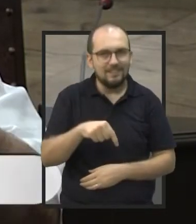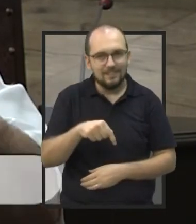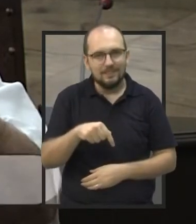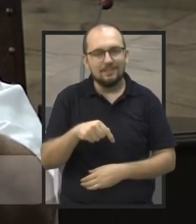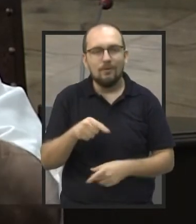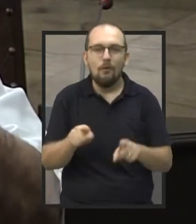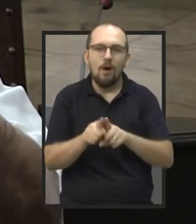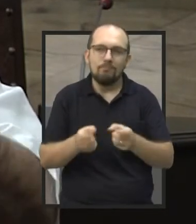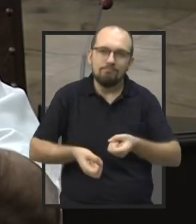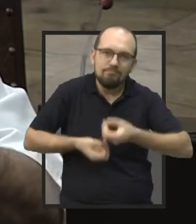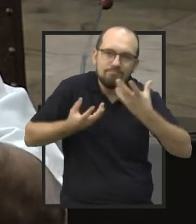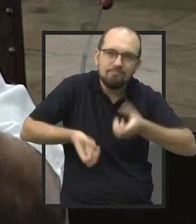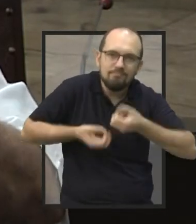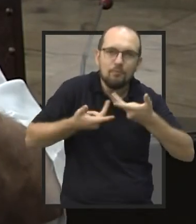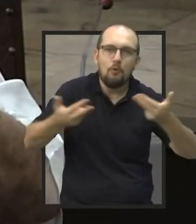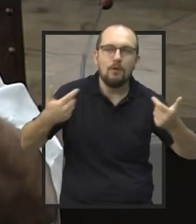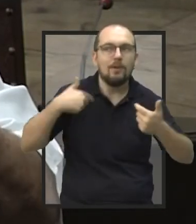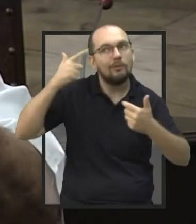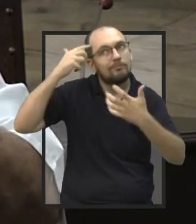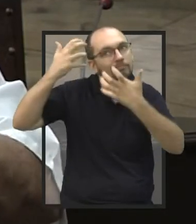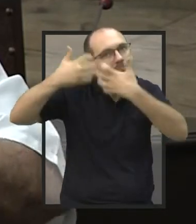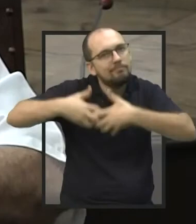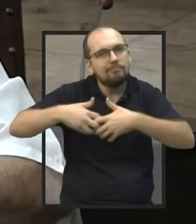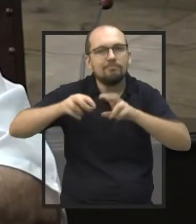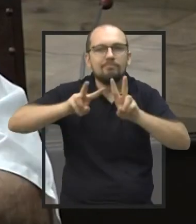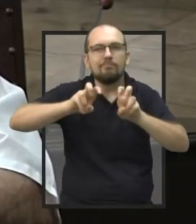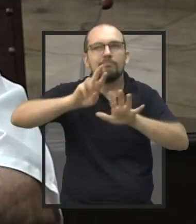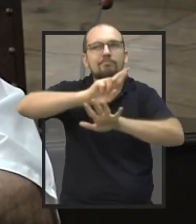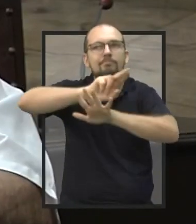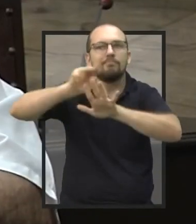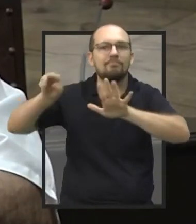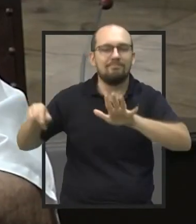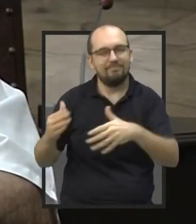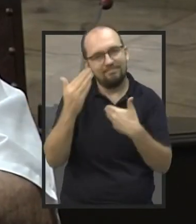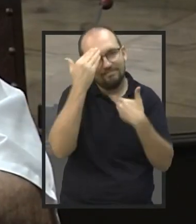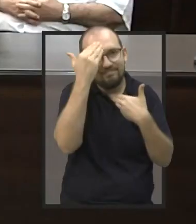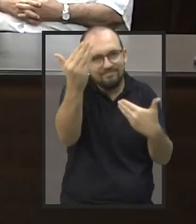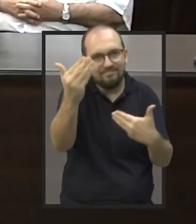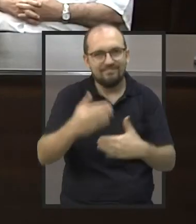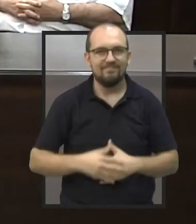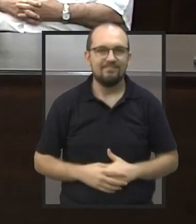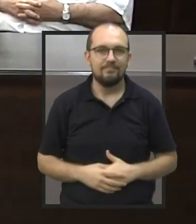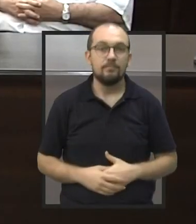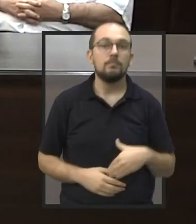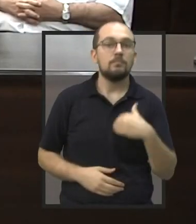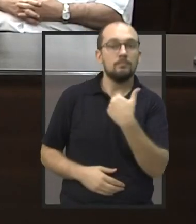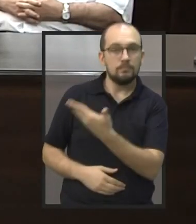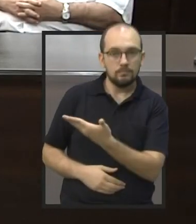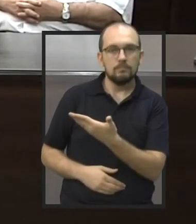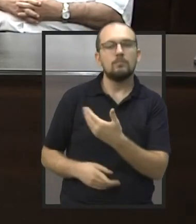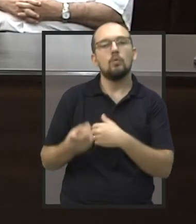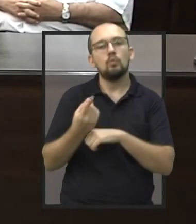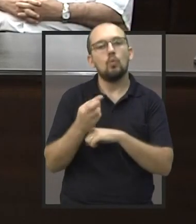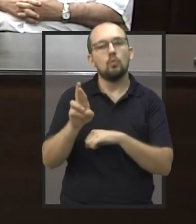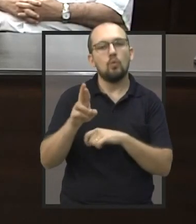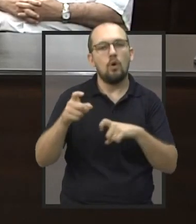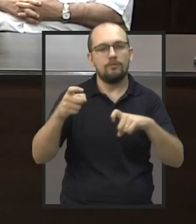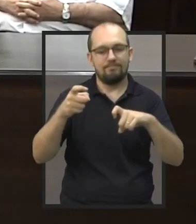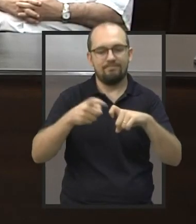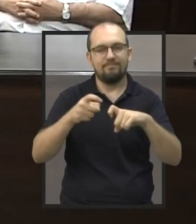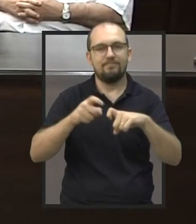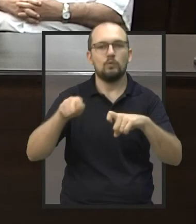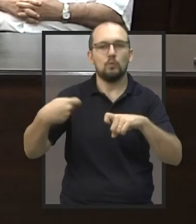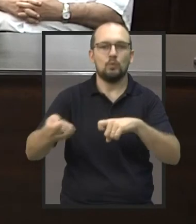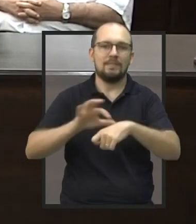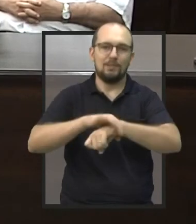exteriorizar o que eu penso sobre vários assuntos. Muito obrigado. Este, portanto, foi o doutor Segura, vereador do